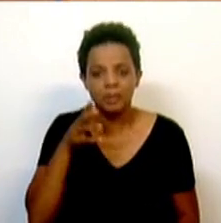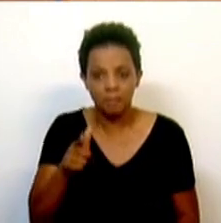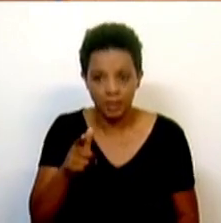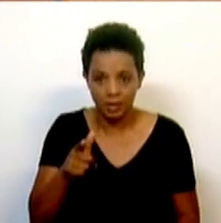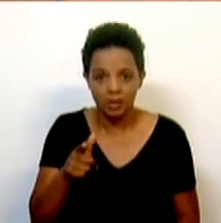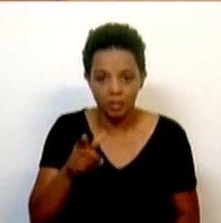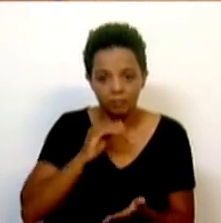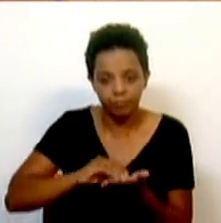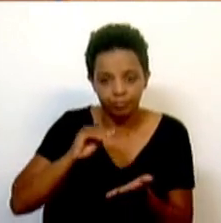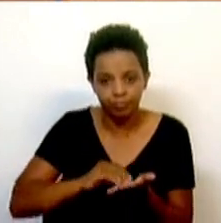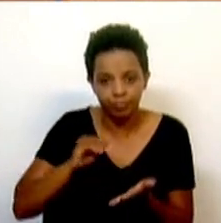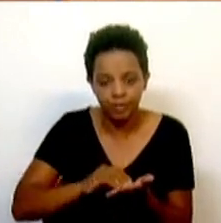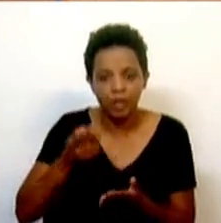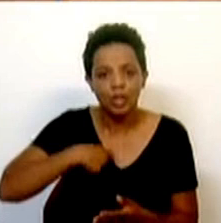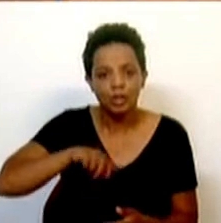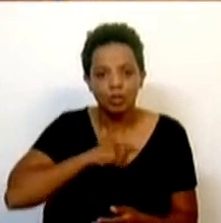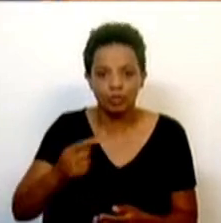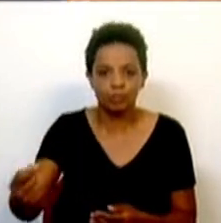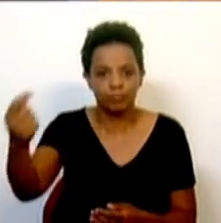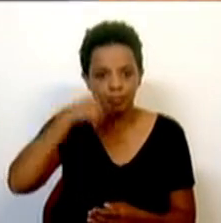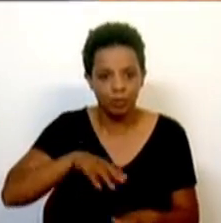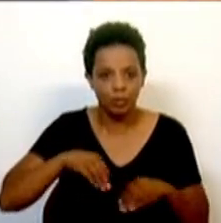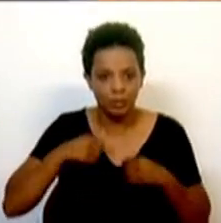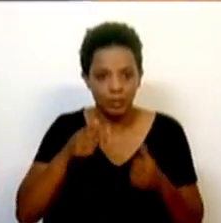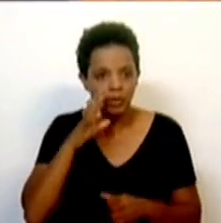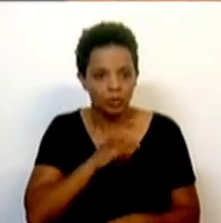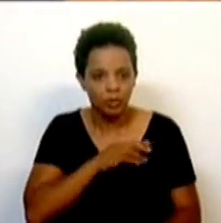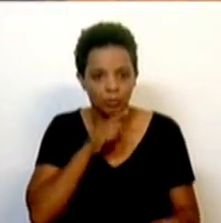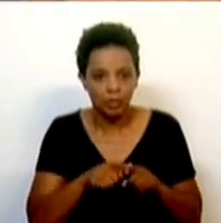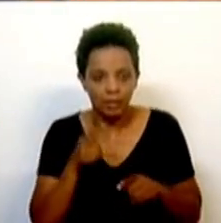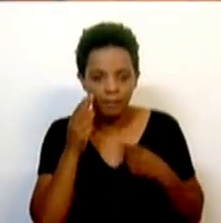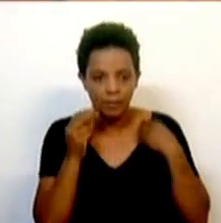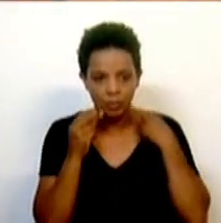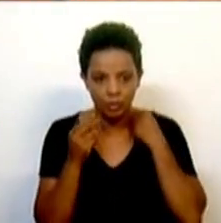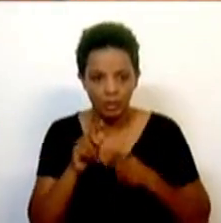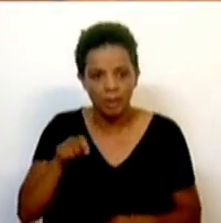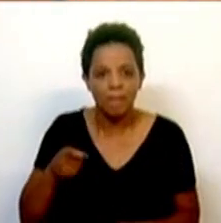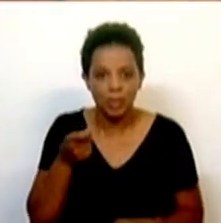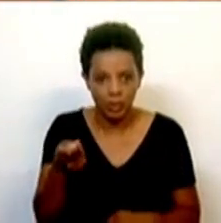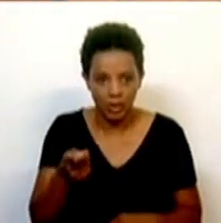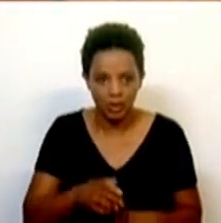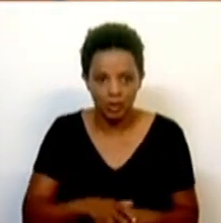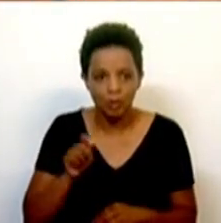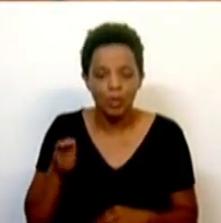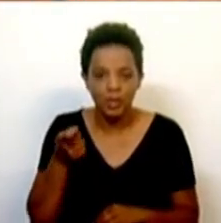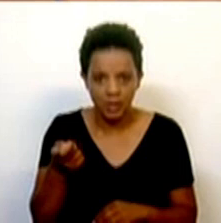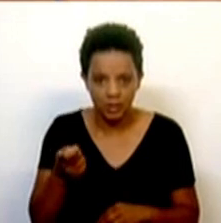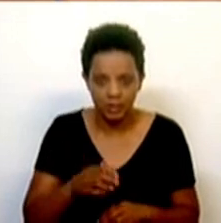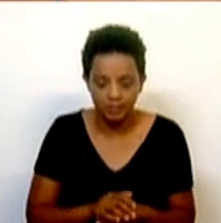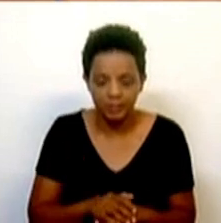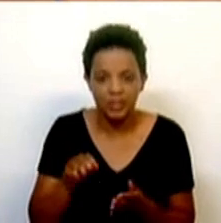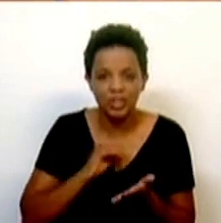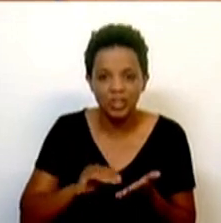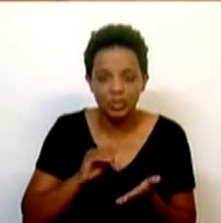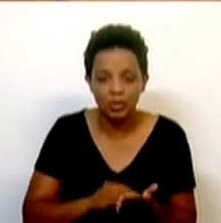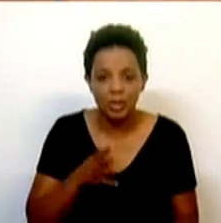ontem que acolheremos com gosto. E, senhor deputado Andréa Ventura, do Médio Oriente, estão